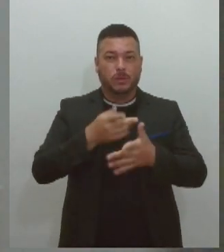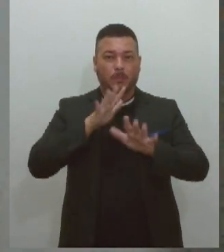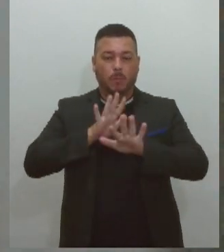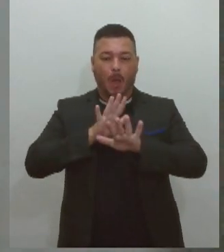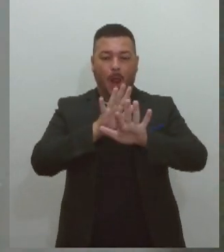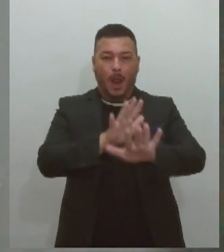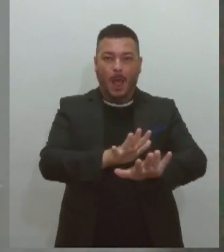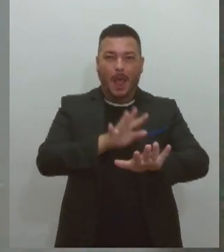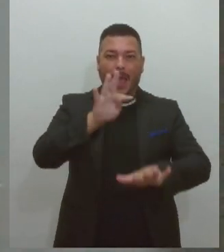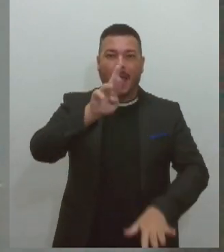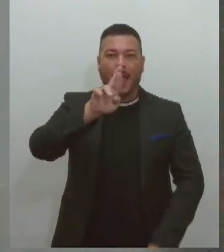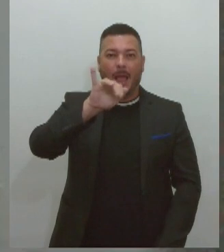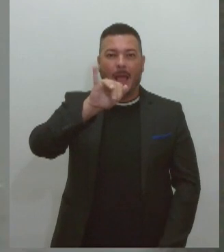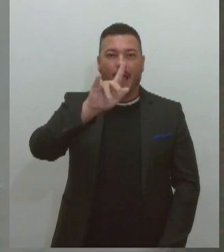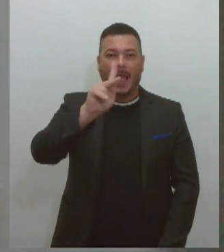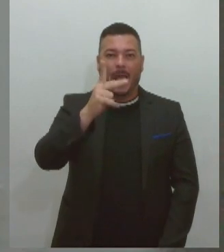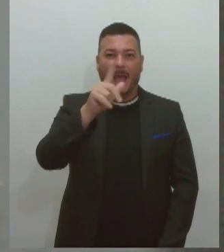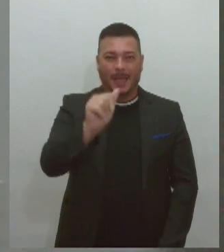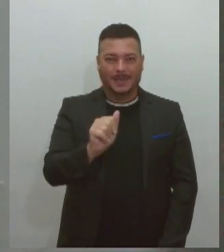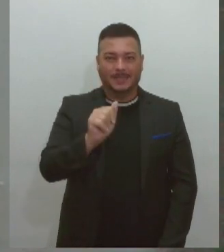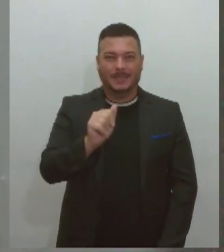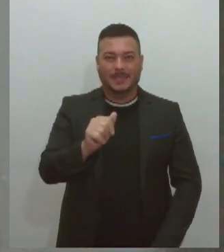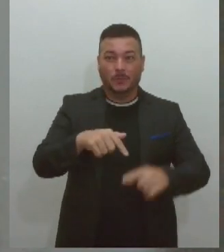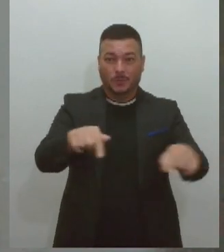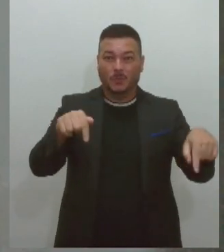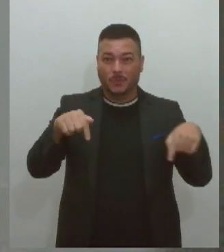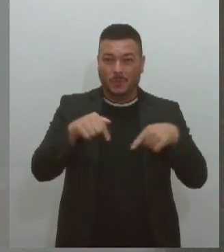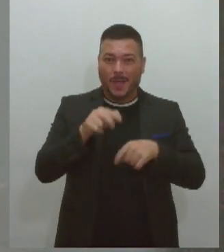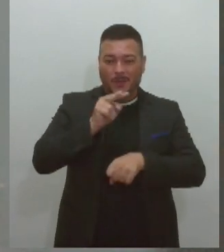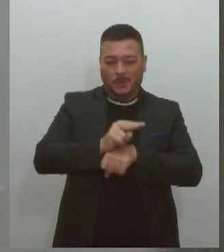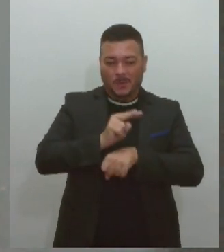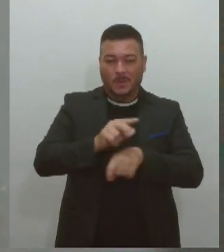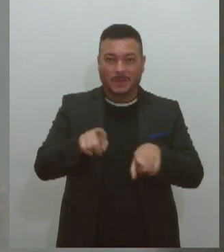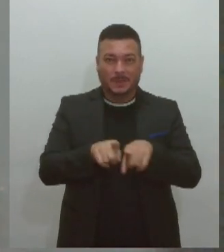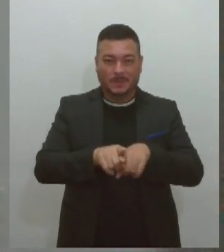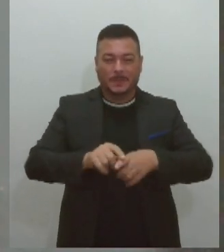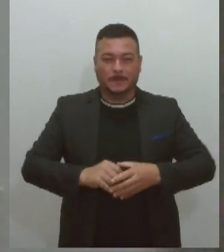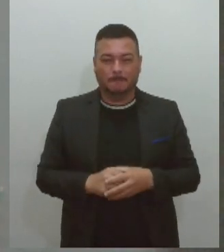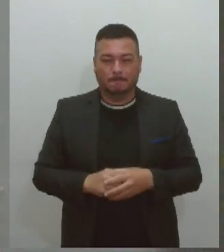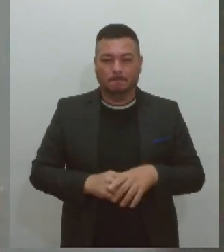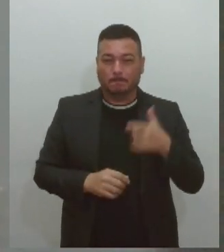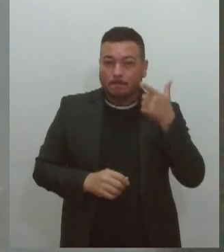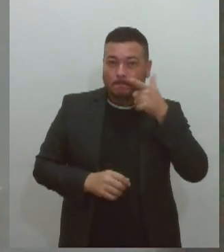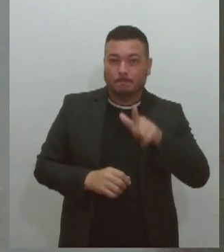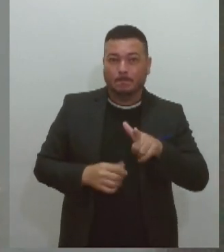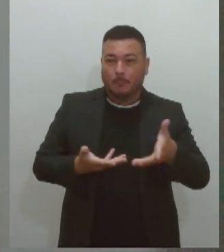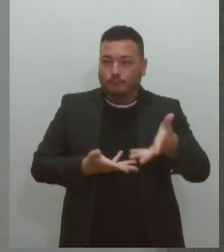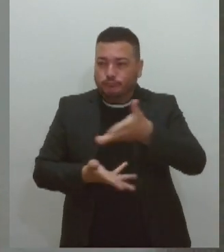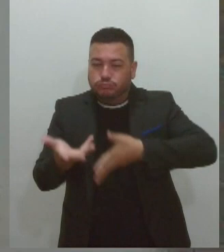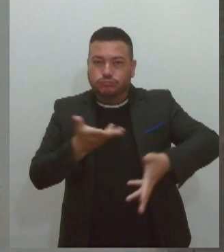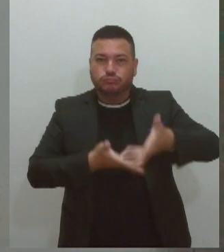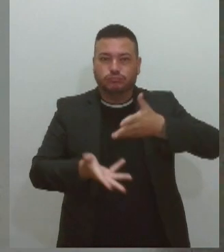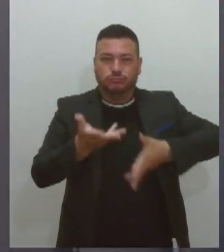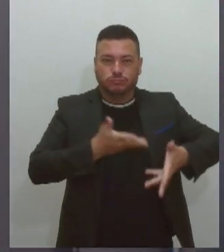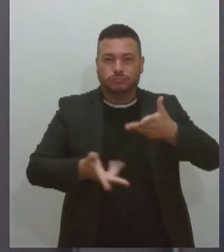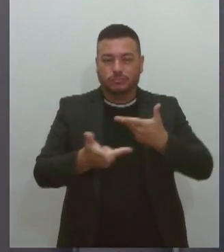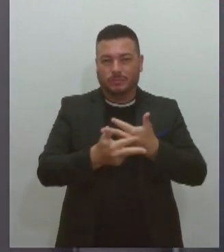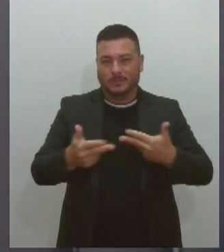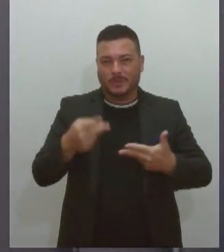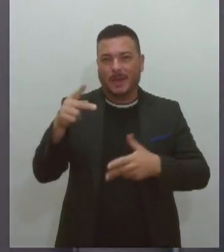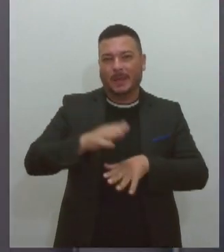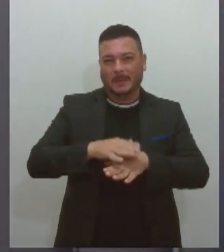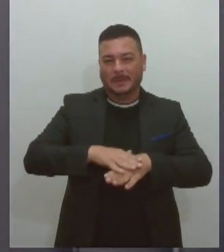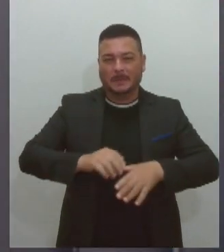conservação, conseguimos também todo o envolvimento da comunidade de Capela. Isabel,